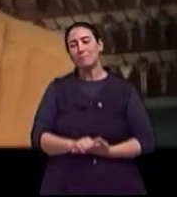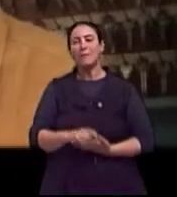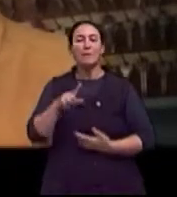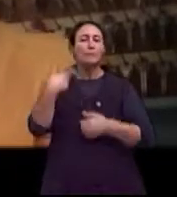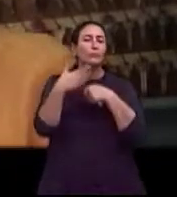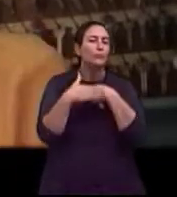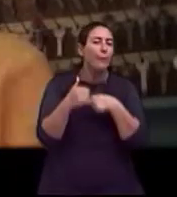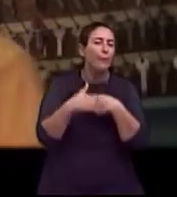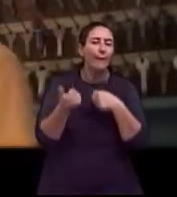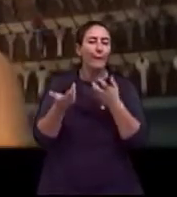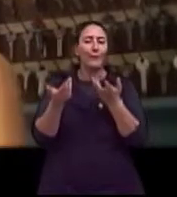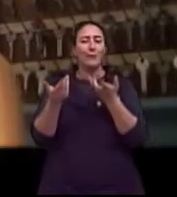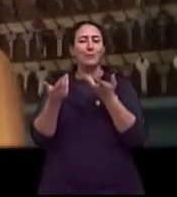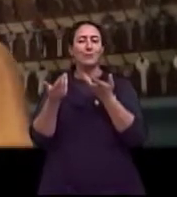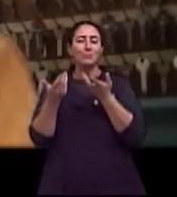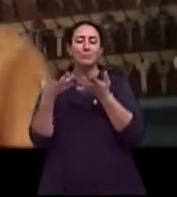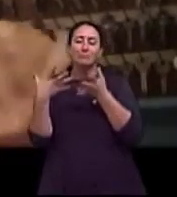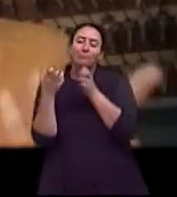o carinho.